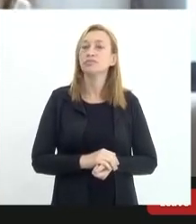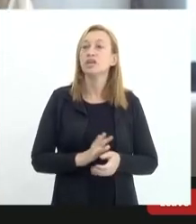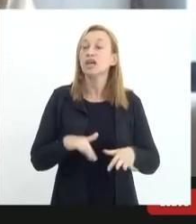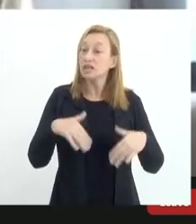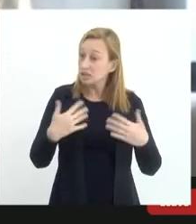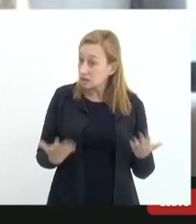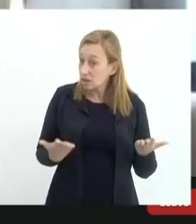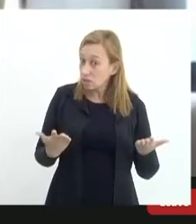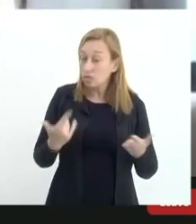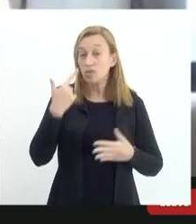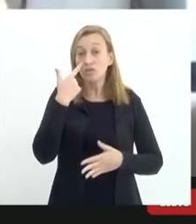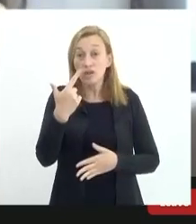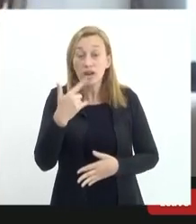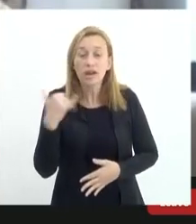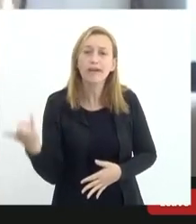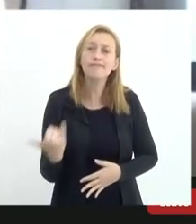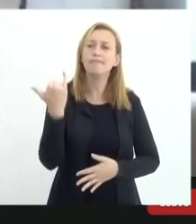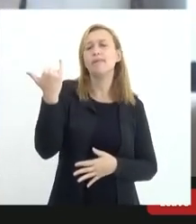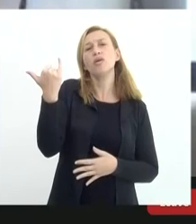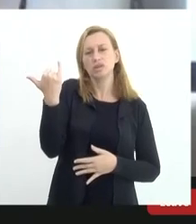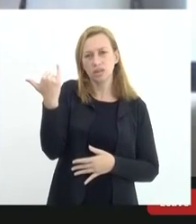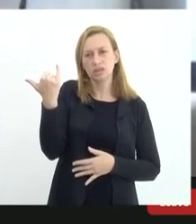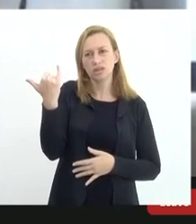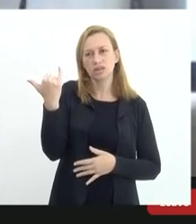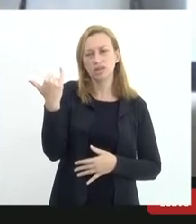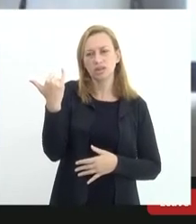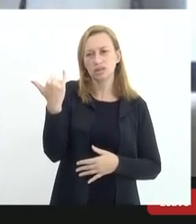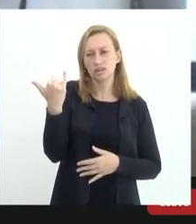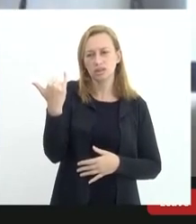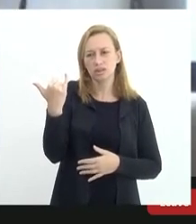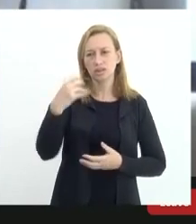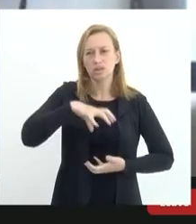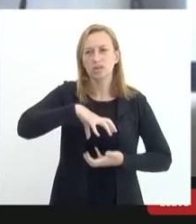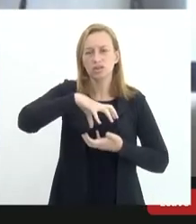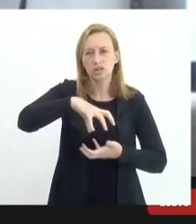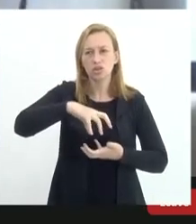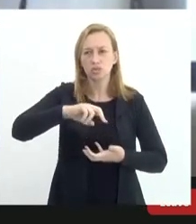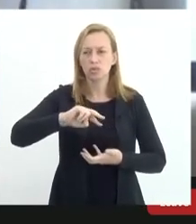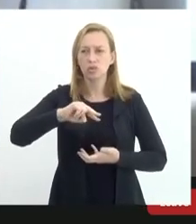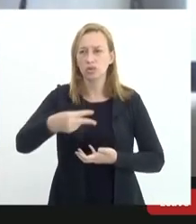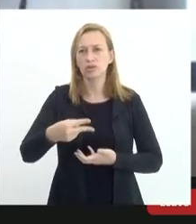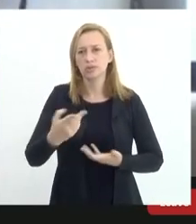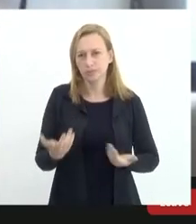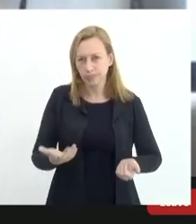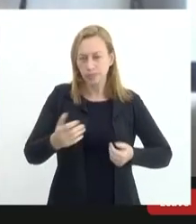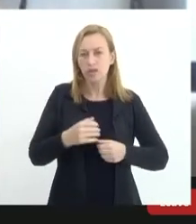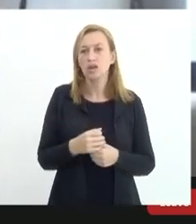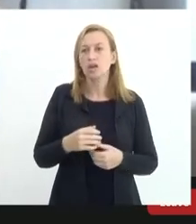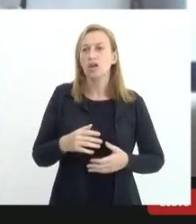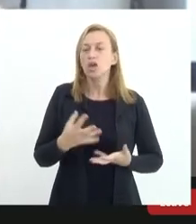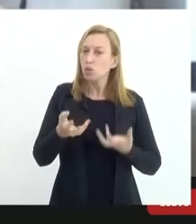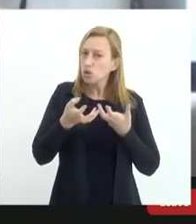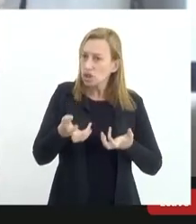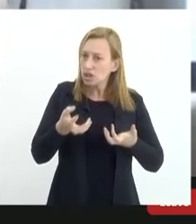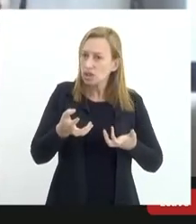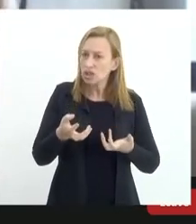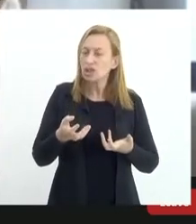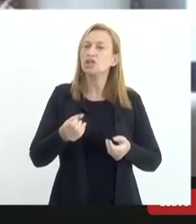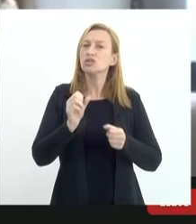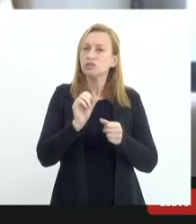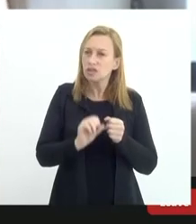veja aí a importância desse transplante de medula óssea então eu queria que a gente